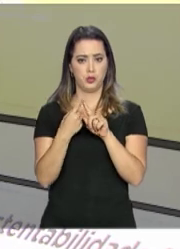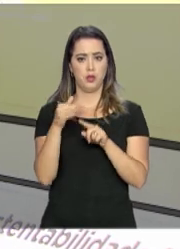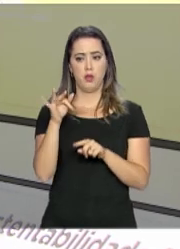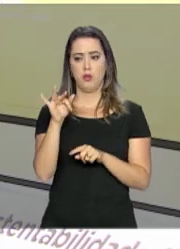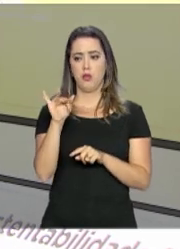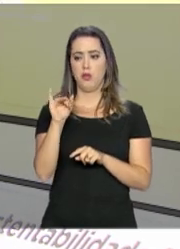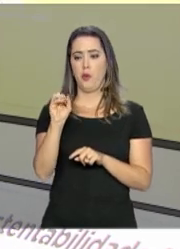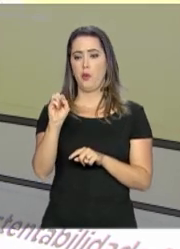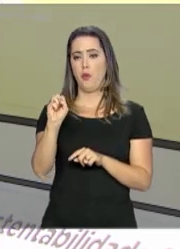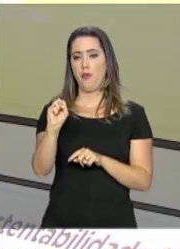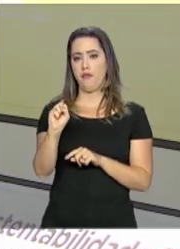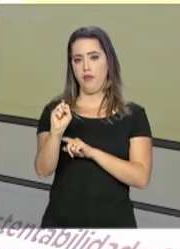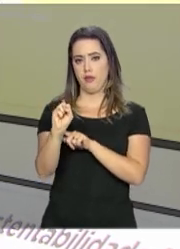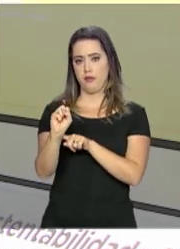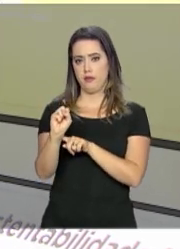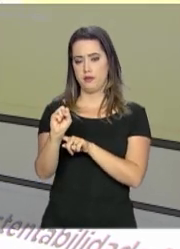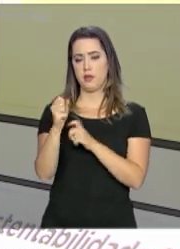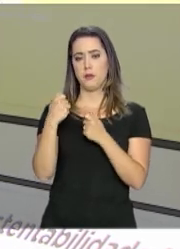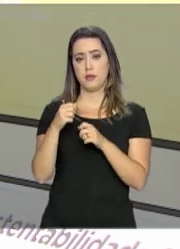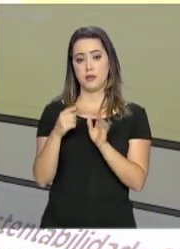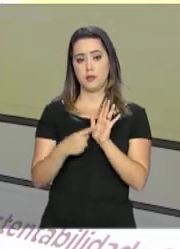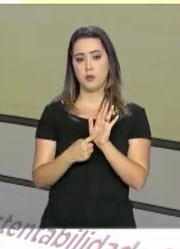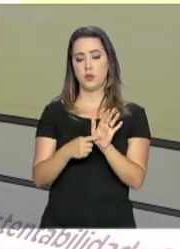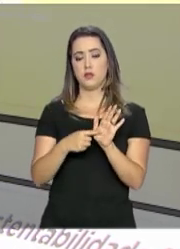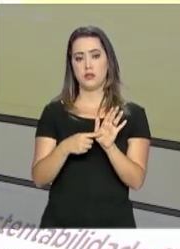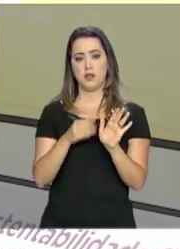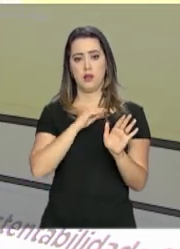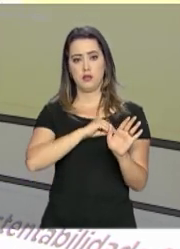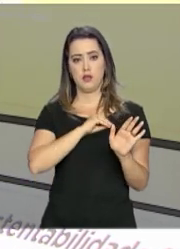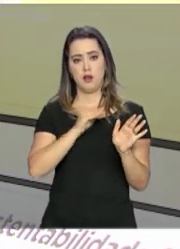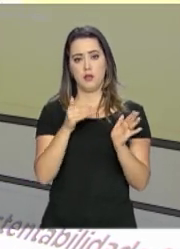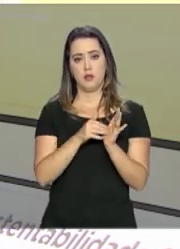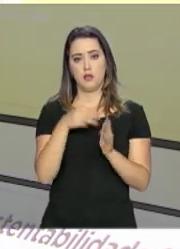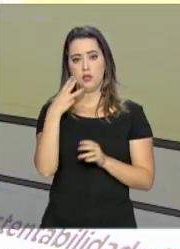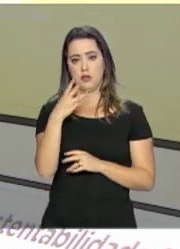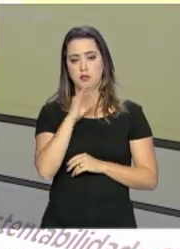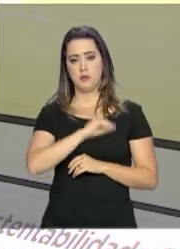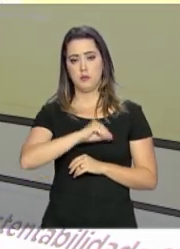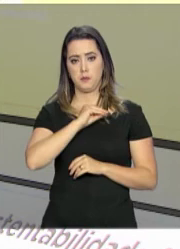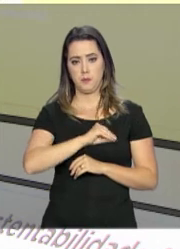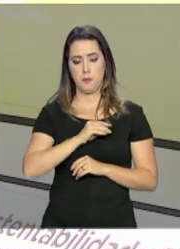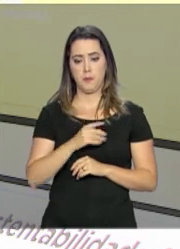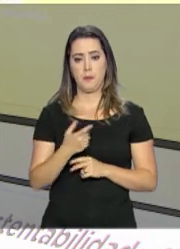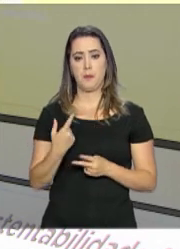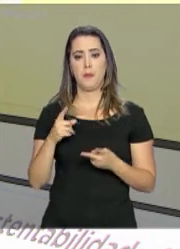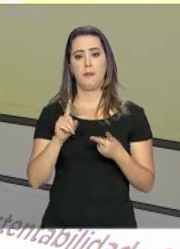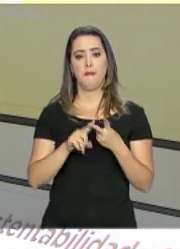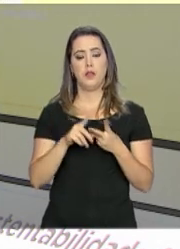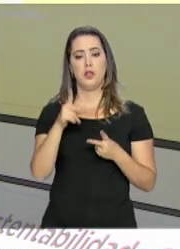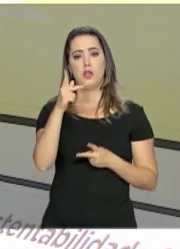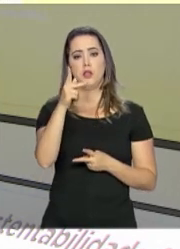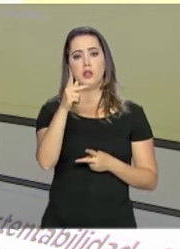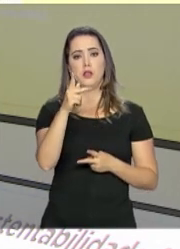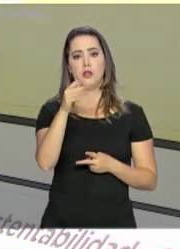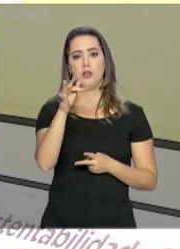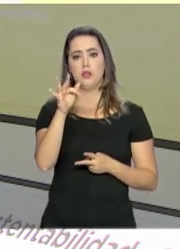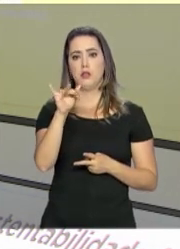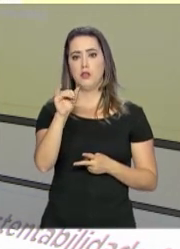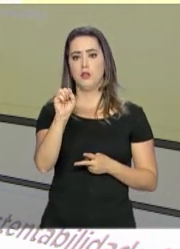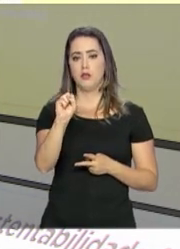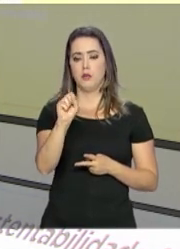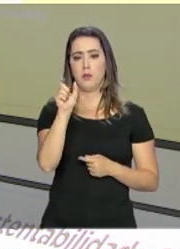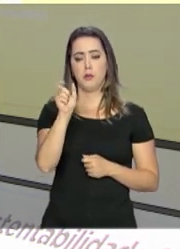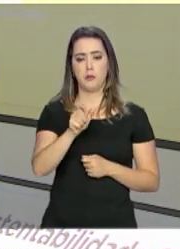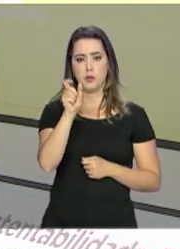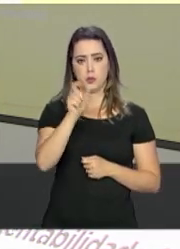FIES, que ele deverá comprovar renda de até 3 salários mínimos e o PFIES, que é um programa destinado